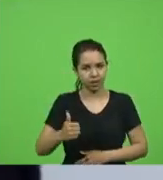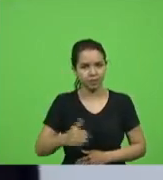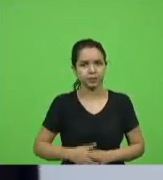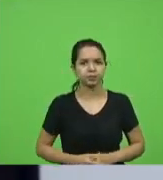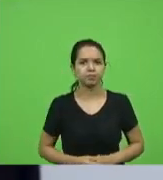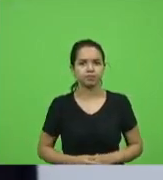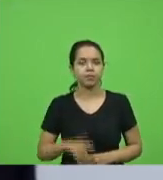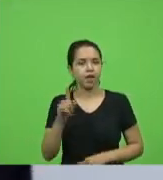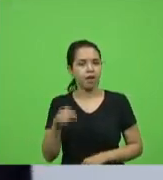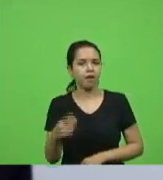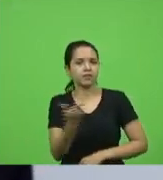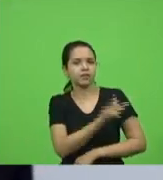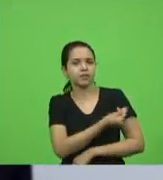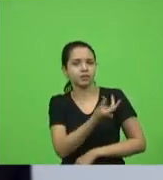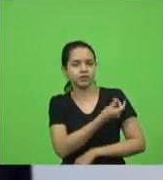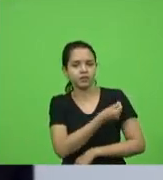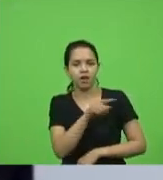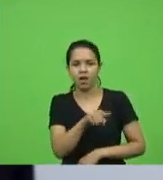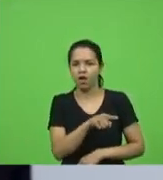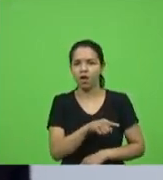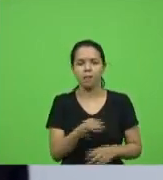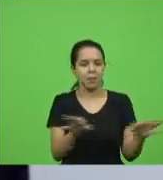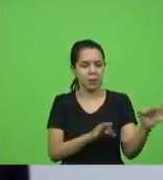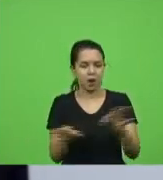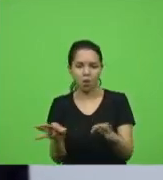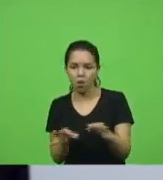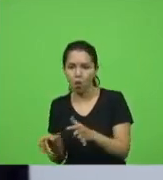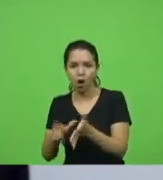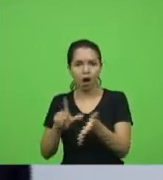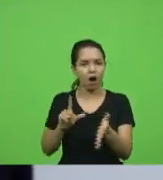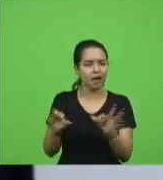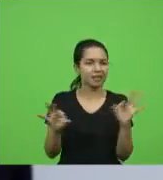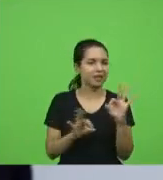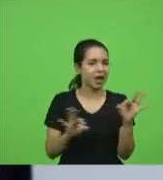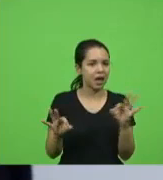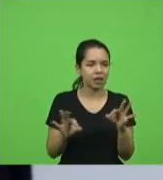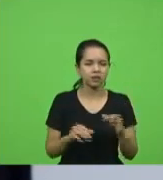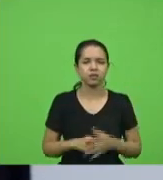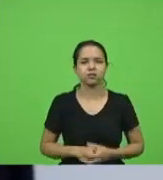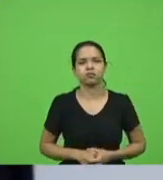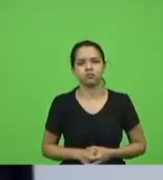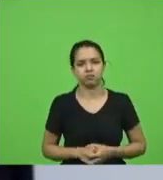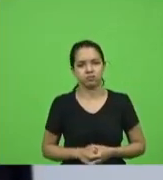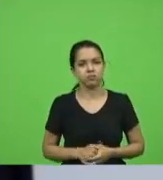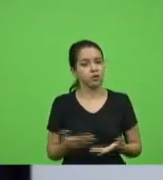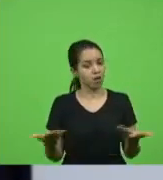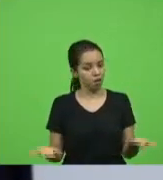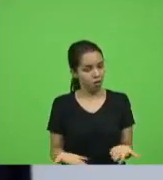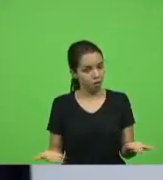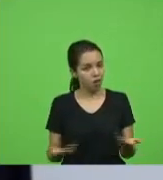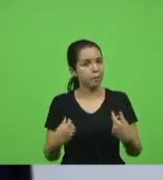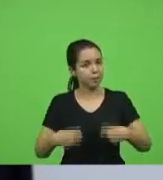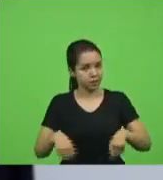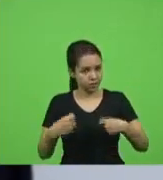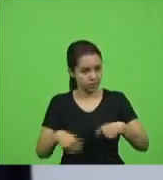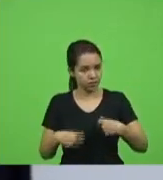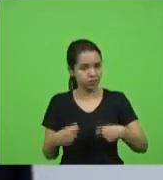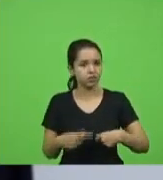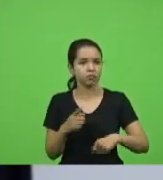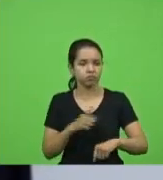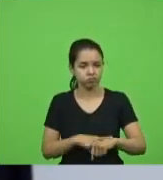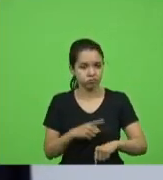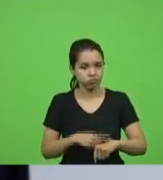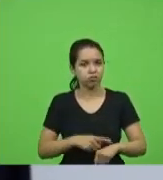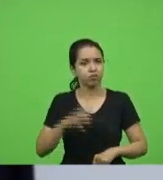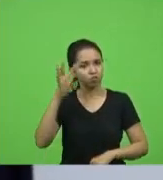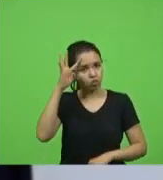a vacina não correu atrás não buscou solução então agora tem que correr atrás buscar a